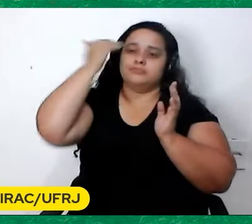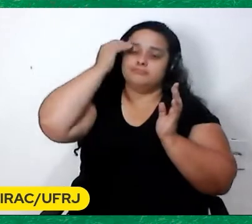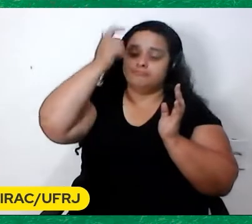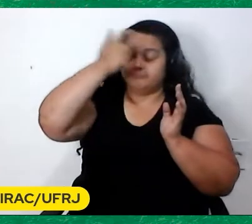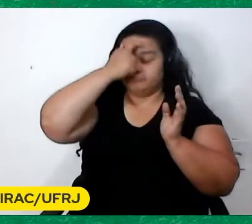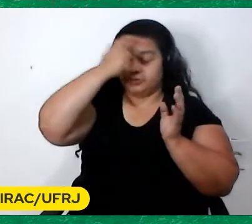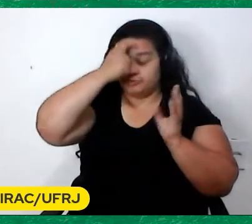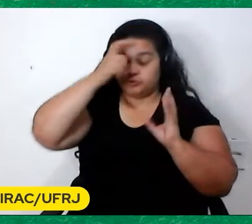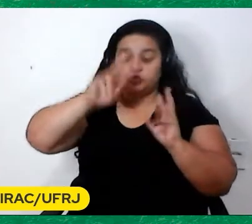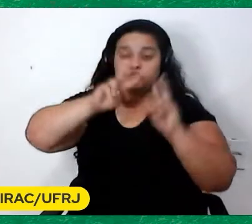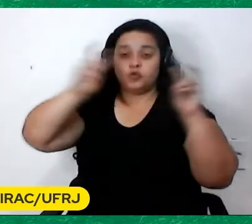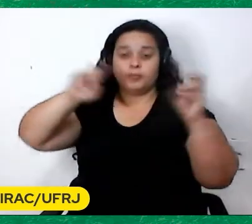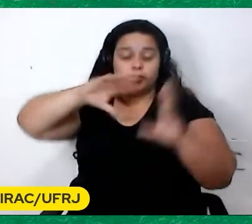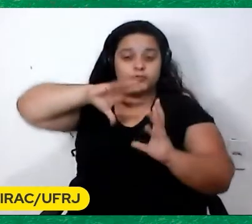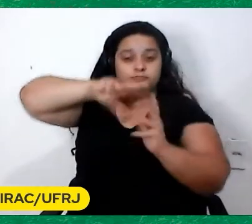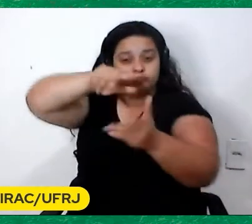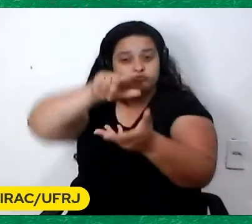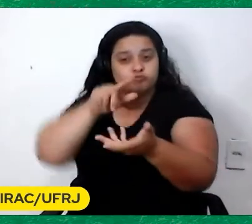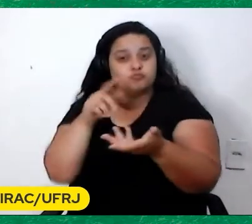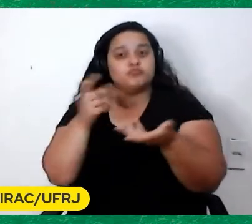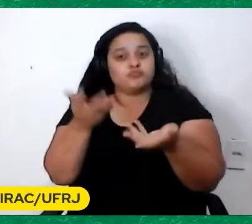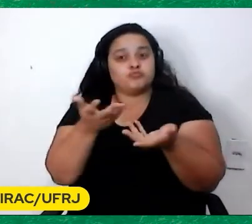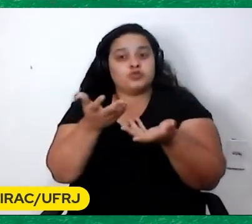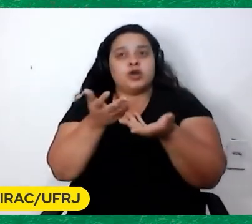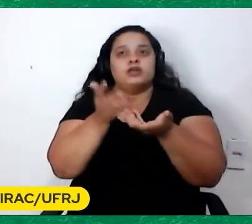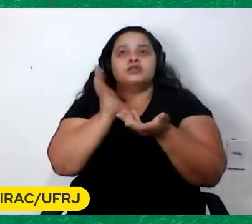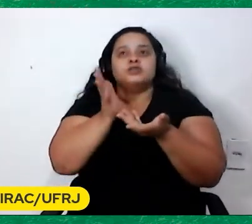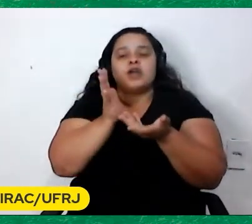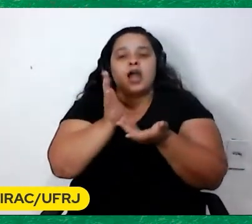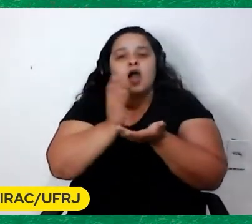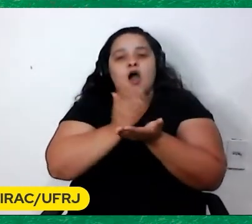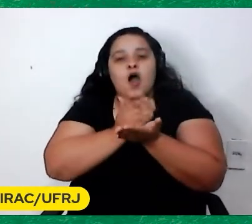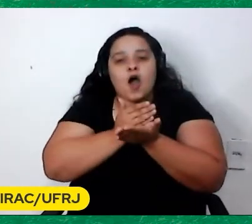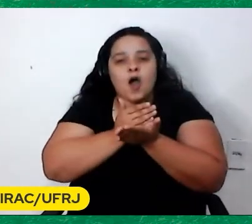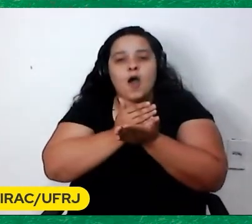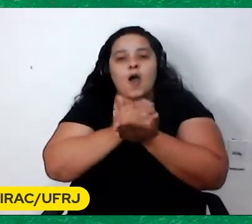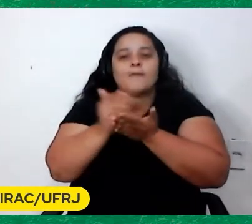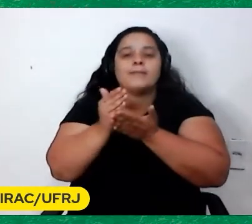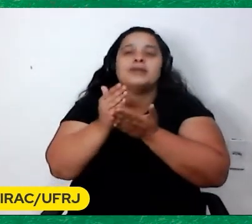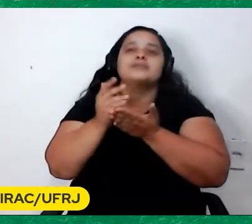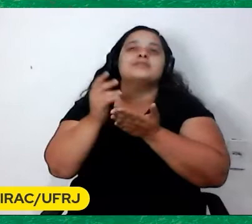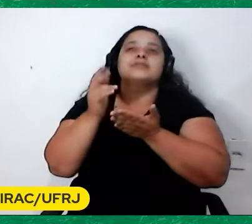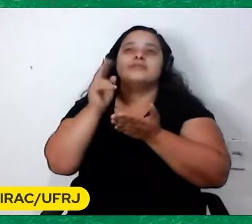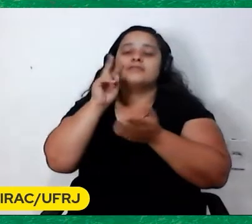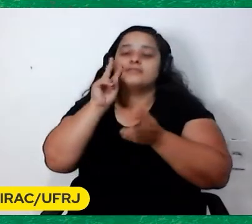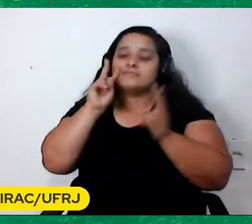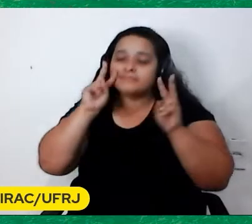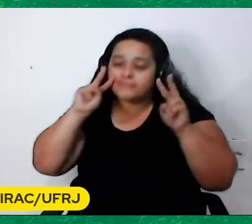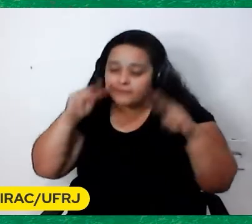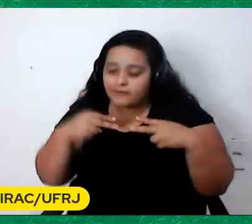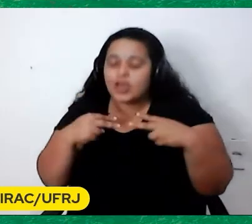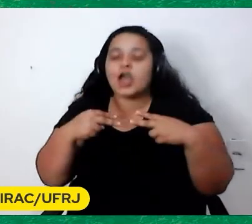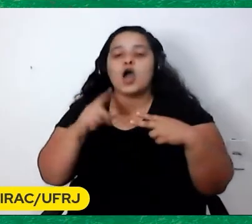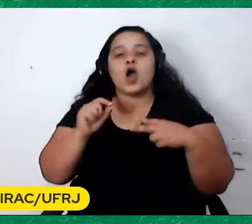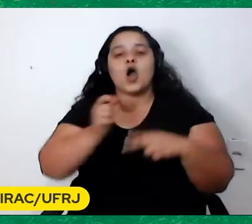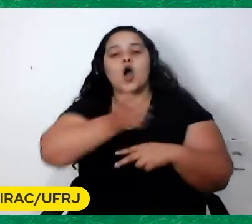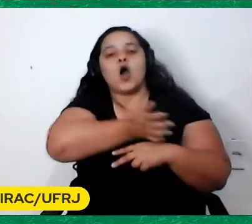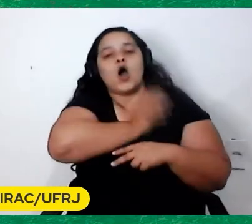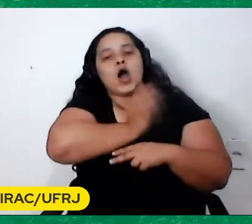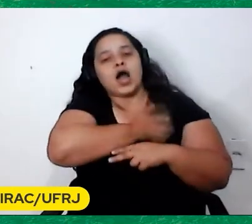Ele se volta Para uma questão Que estava lá no fundo Do coração dele Mas no